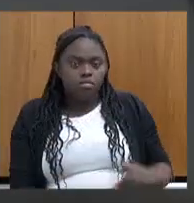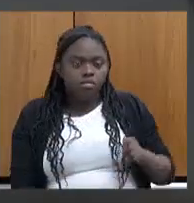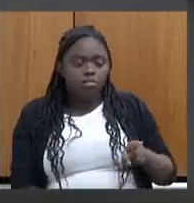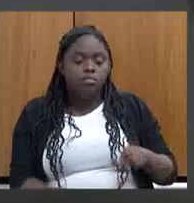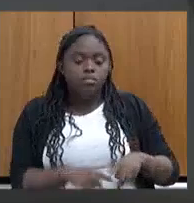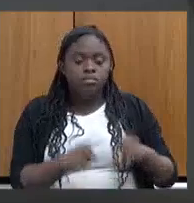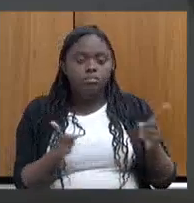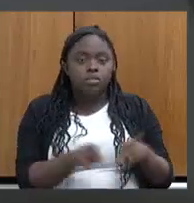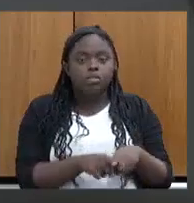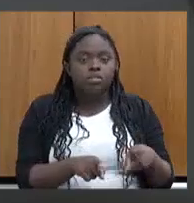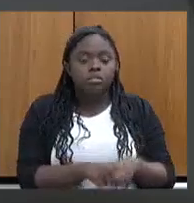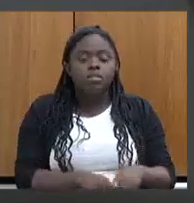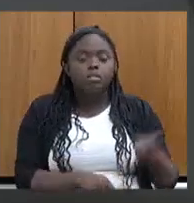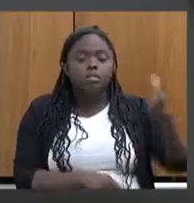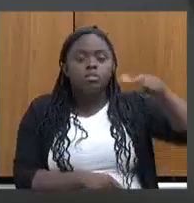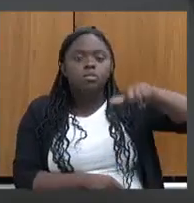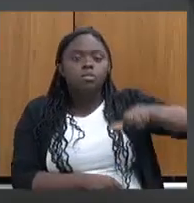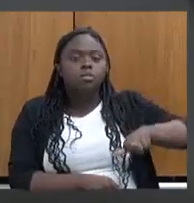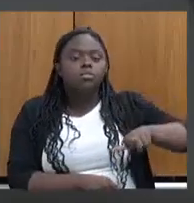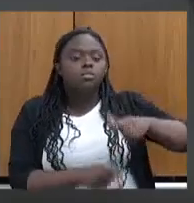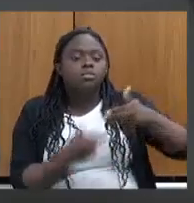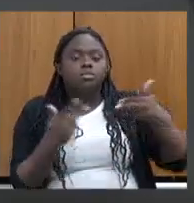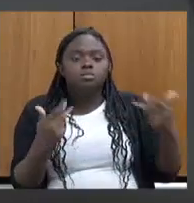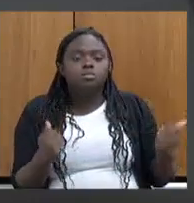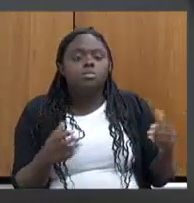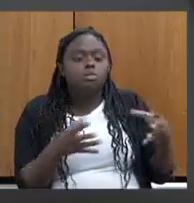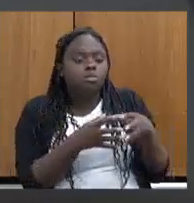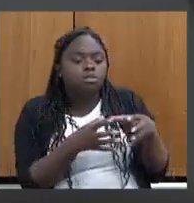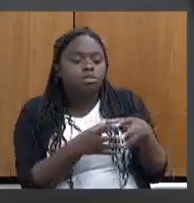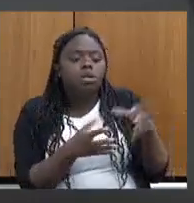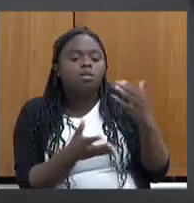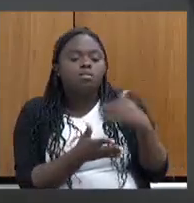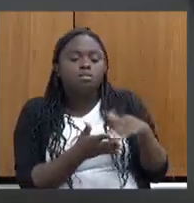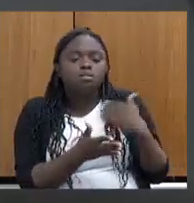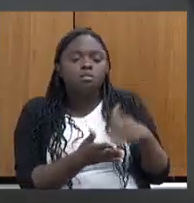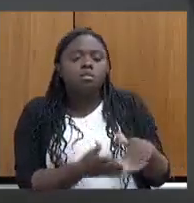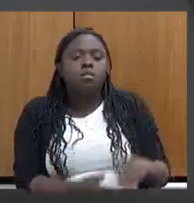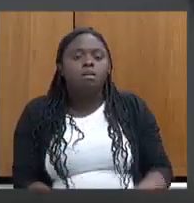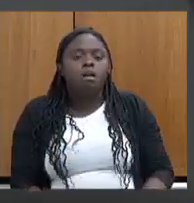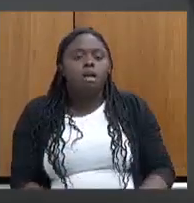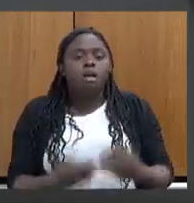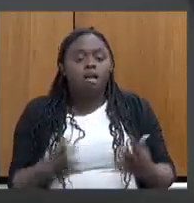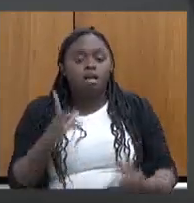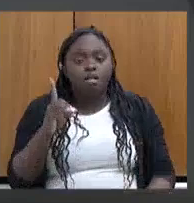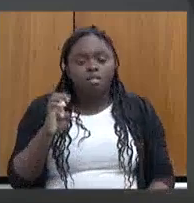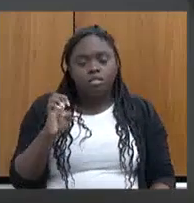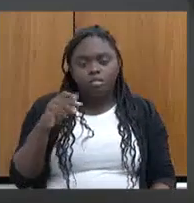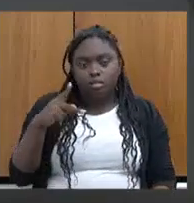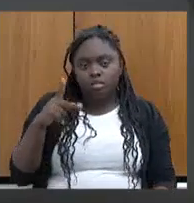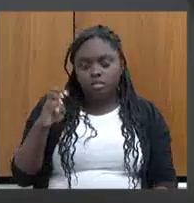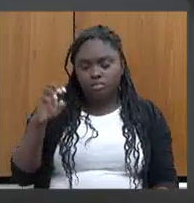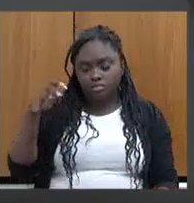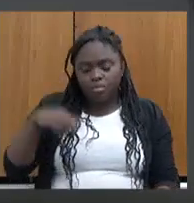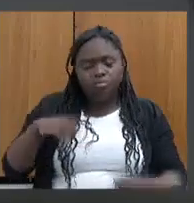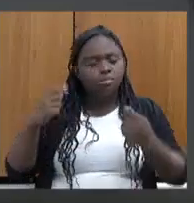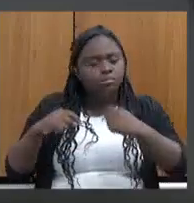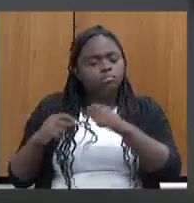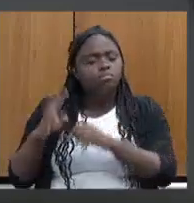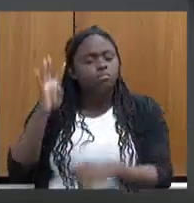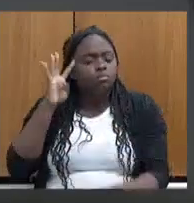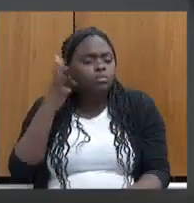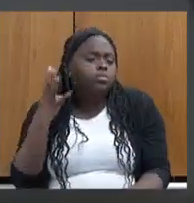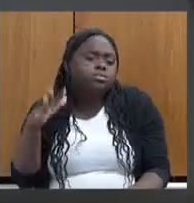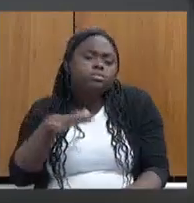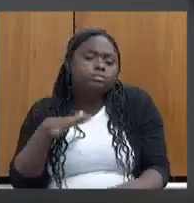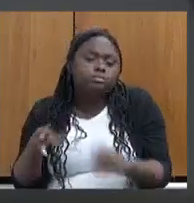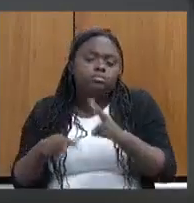órgãos, entidades, secretarias. Aí o DPEM precisa responder pelas mortes dentro do sistema prisional, indenizar as